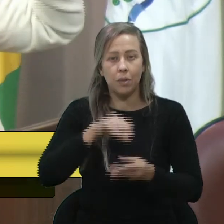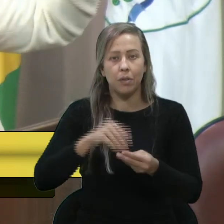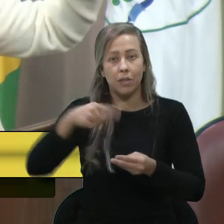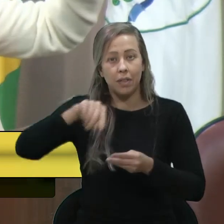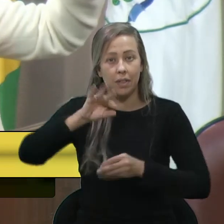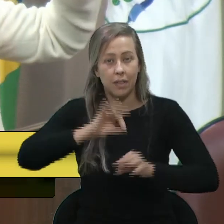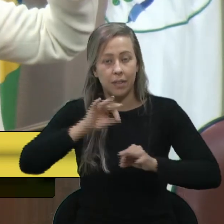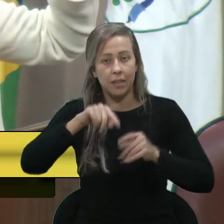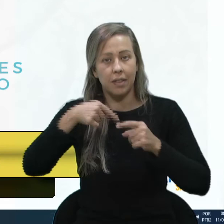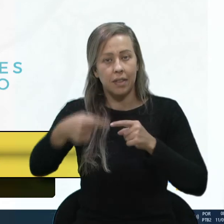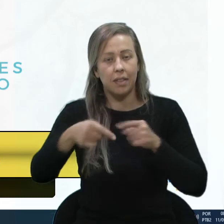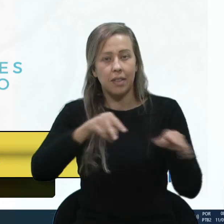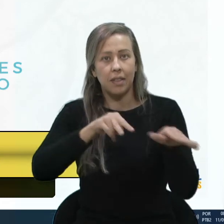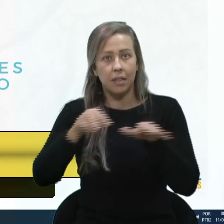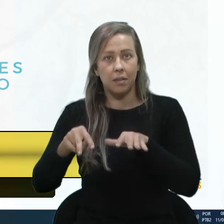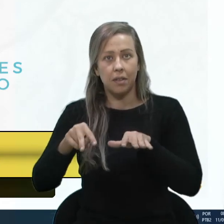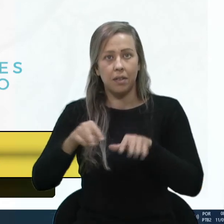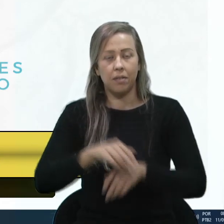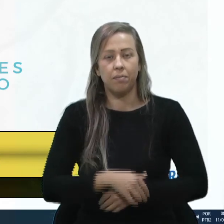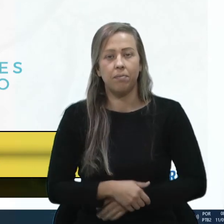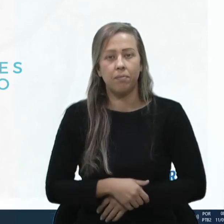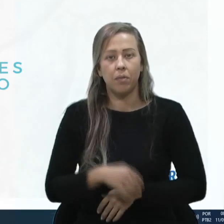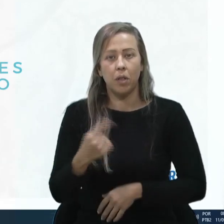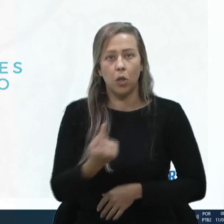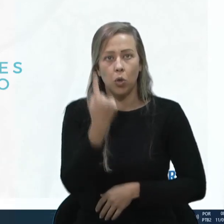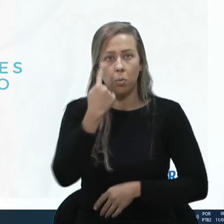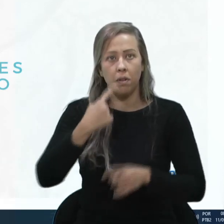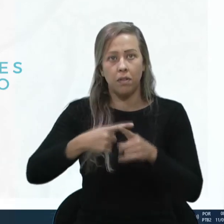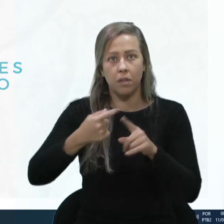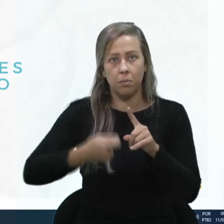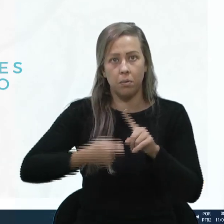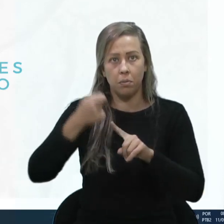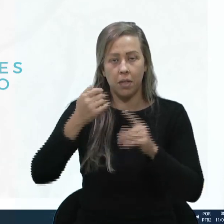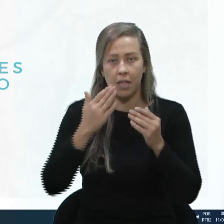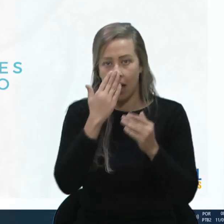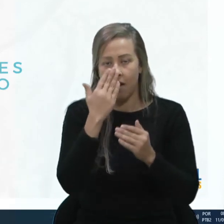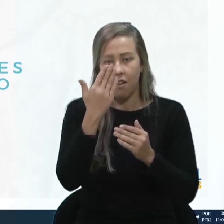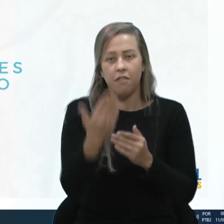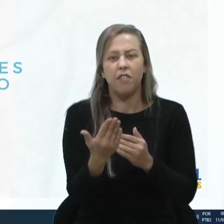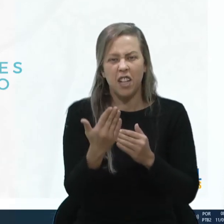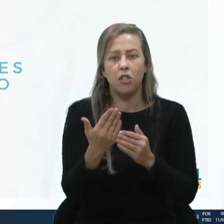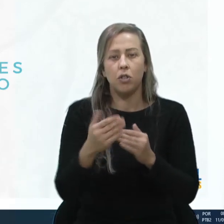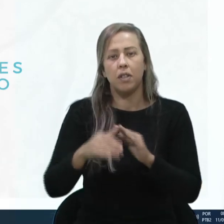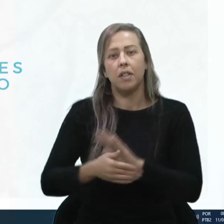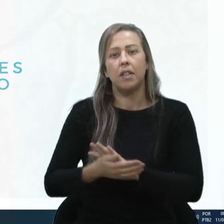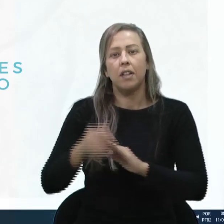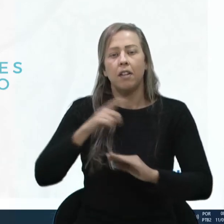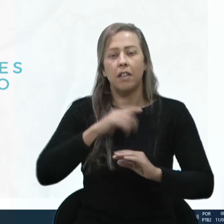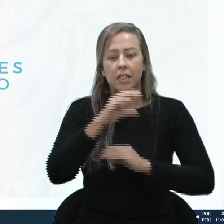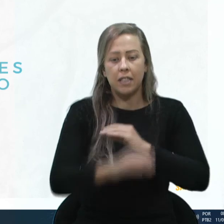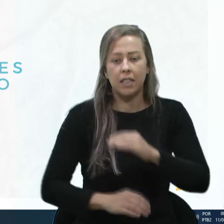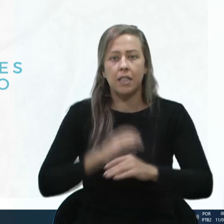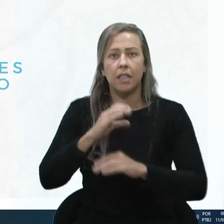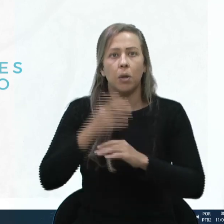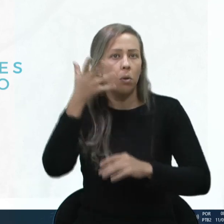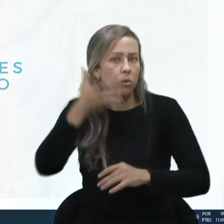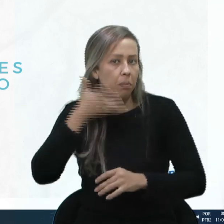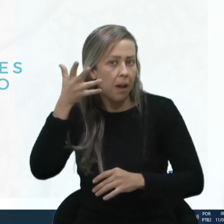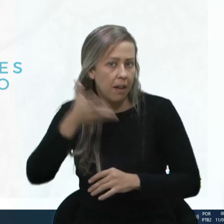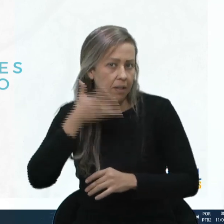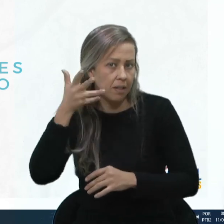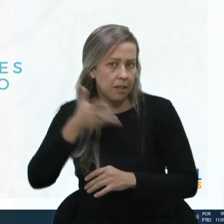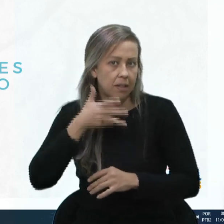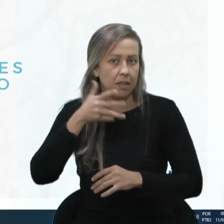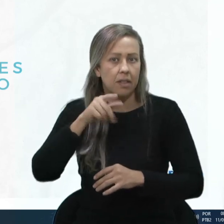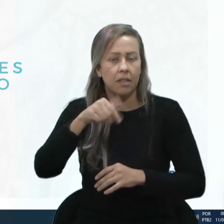preparem, que a partir da semana que vem e uma vez por mês, a Frente Parlamentar está organizando um ciclo de palestras, que